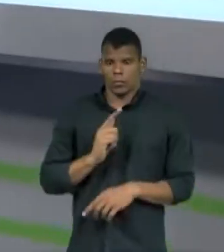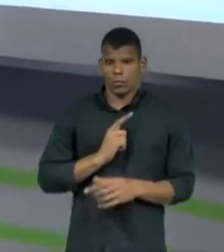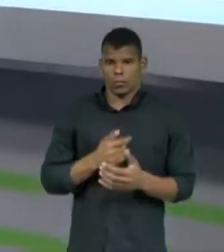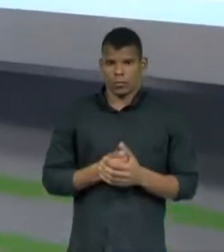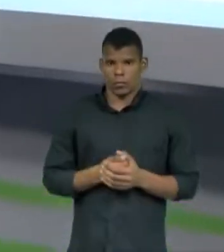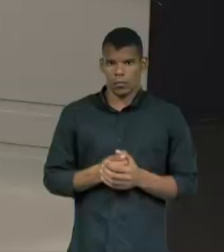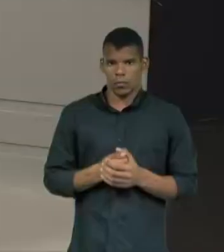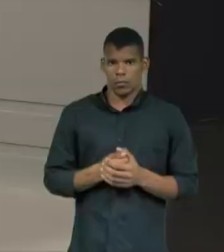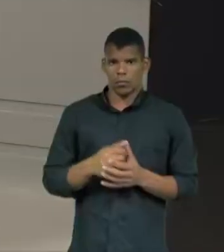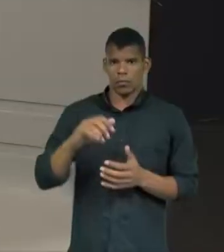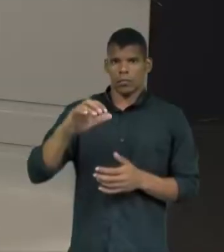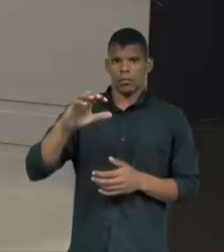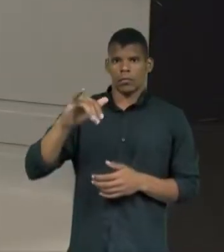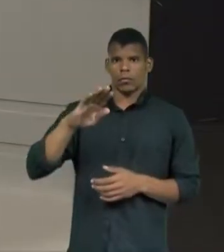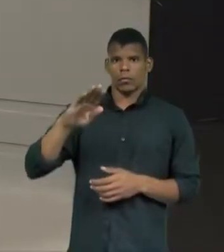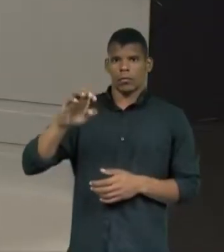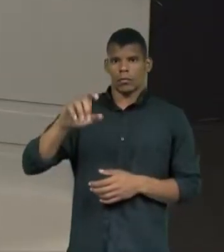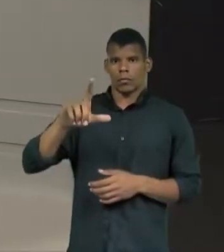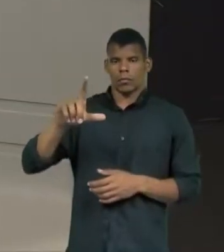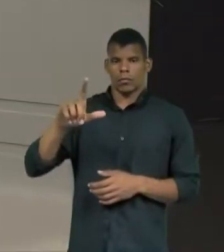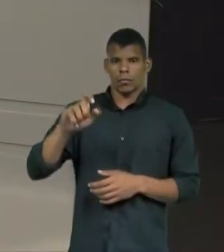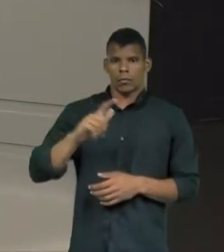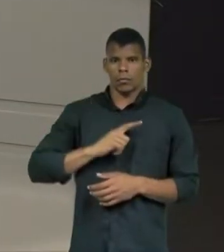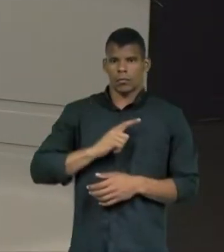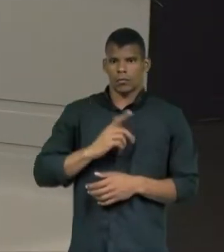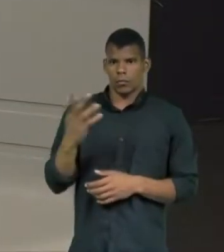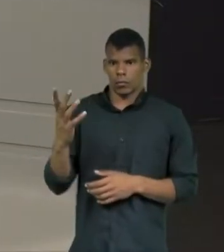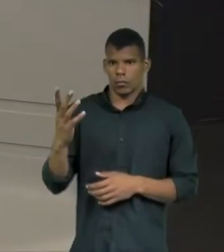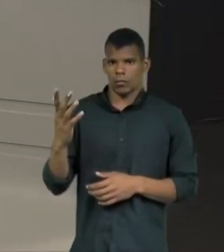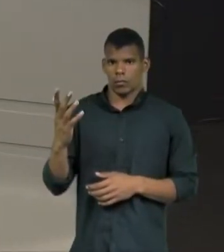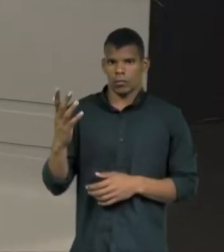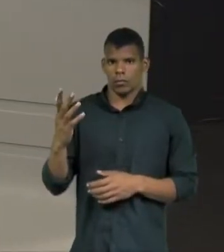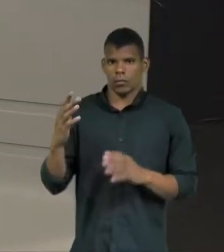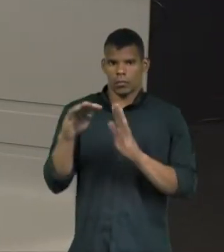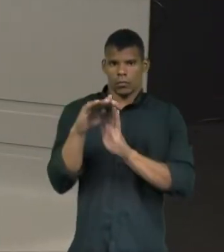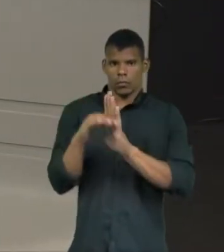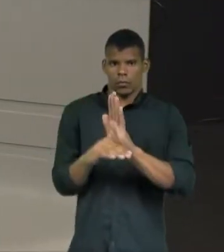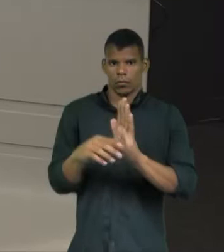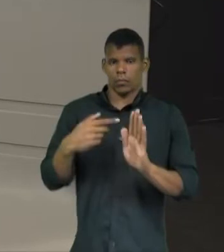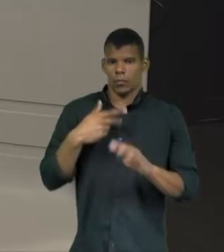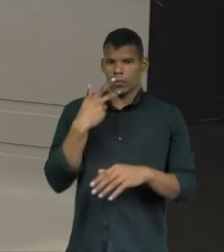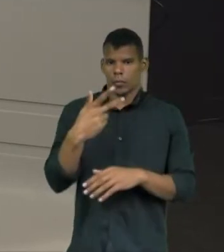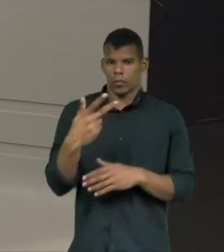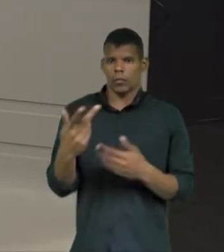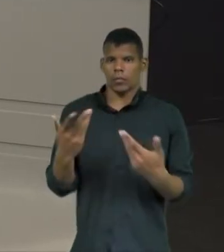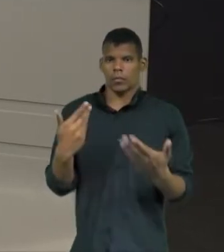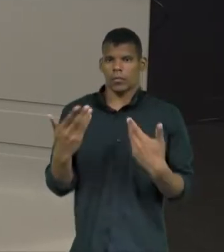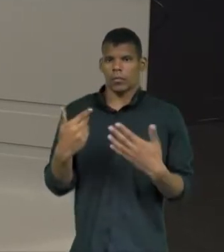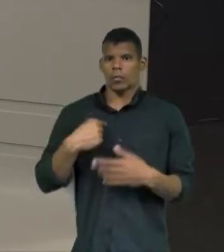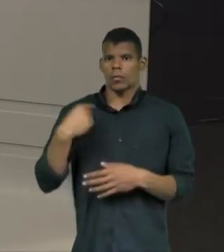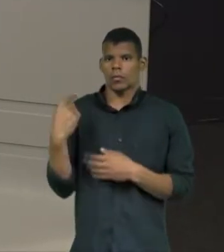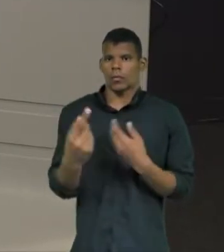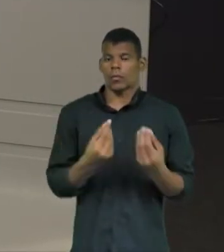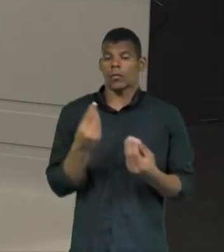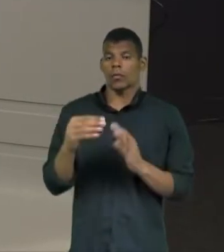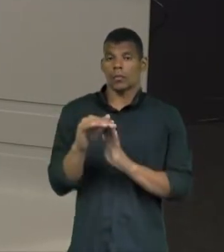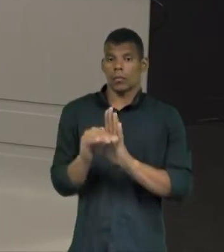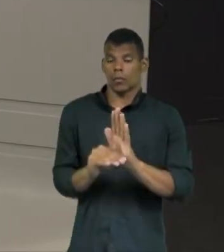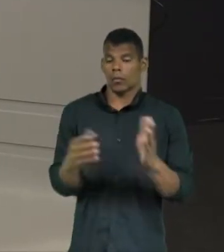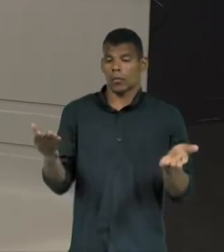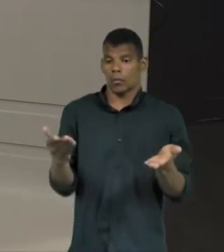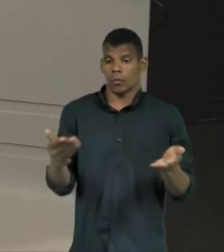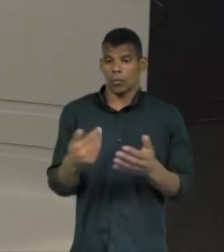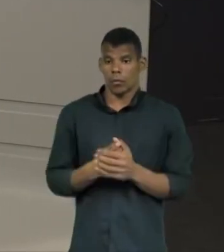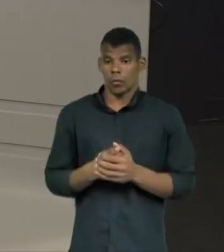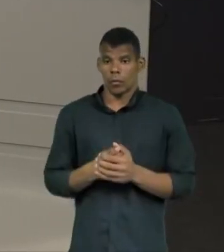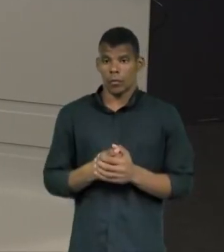A Sibeli Couto está ao vivo lá do estúdio do programa Um Lugar de Fala e fala pra gente como é que vai ser o programa de hoje, quem são os convidados.